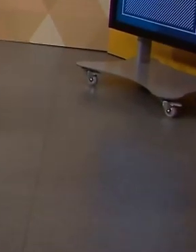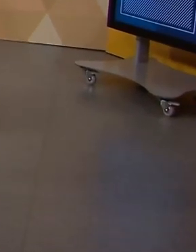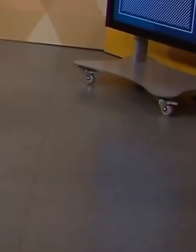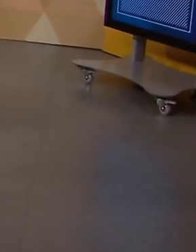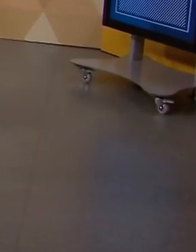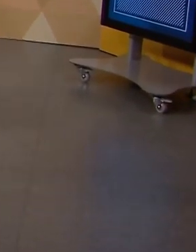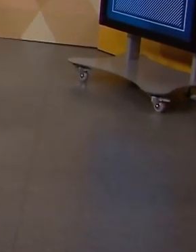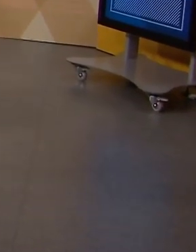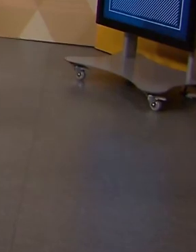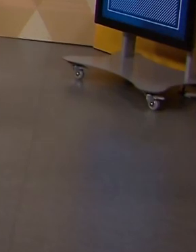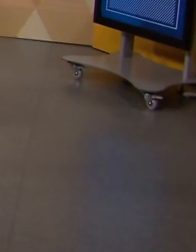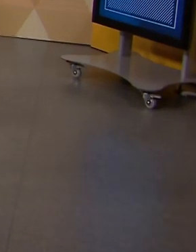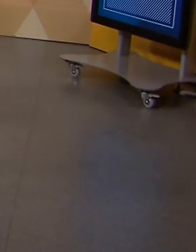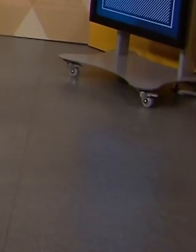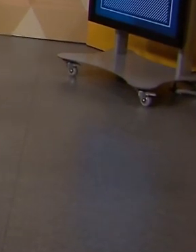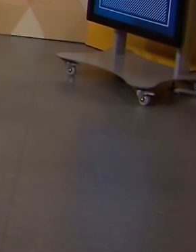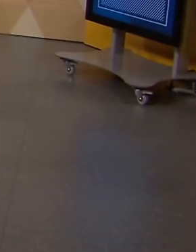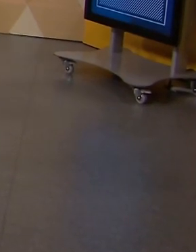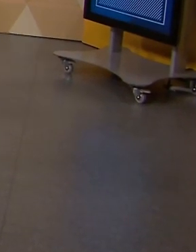Legenda Adriana